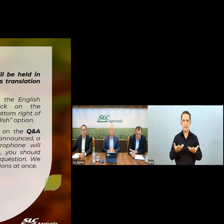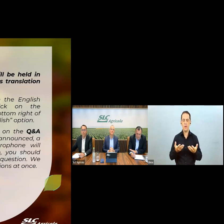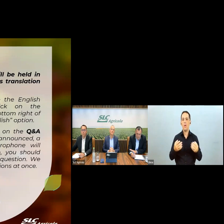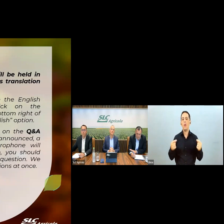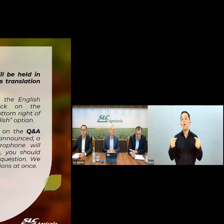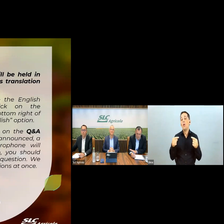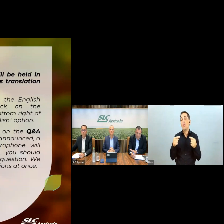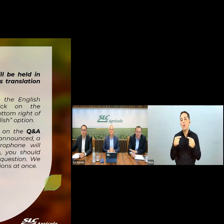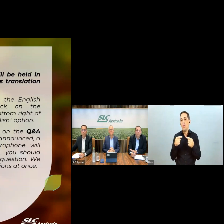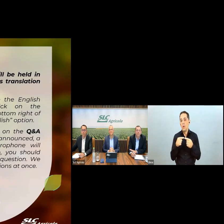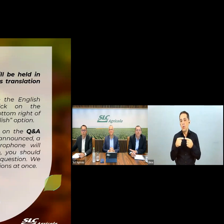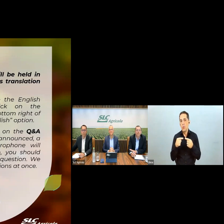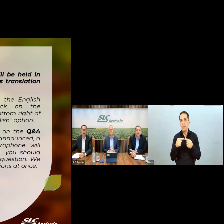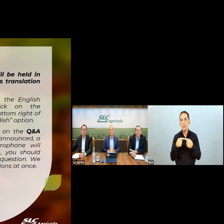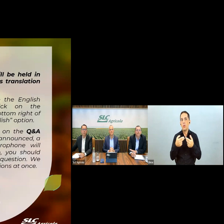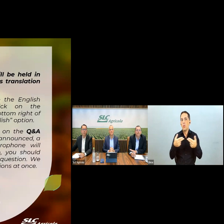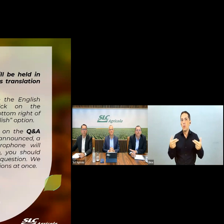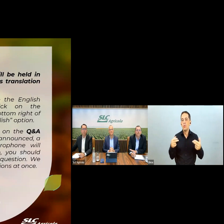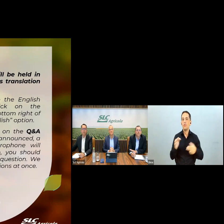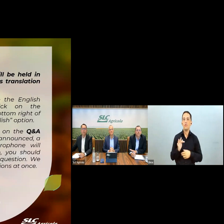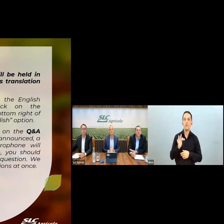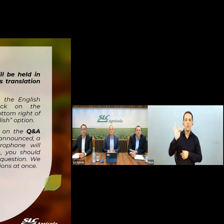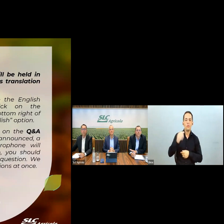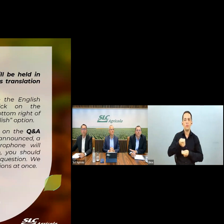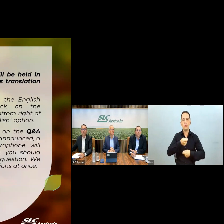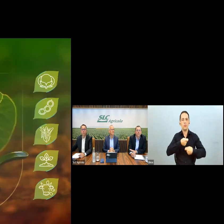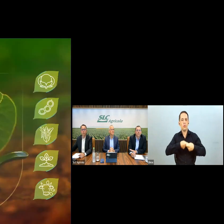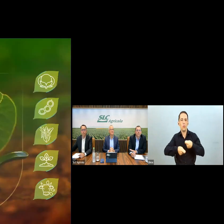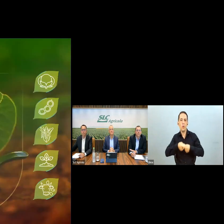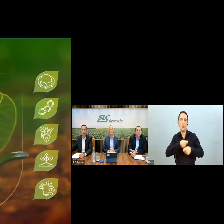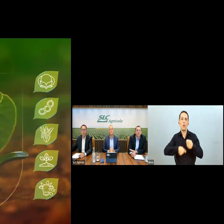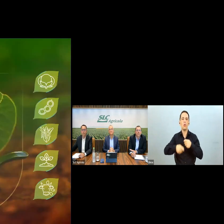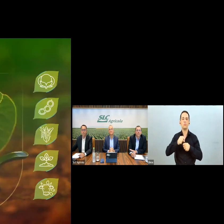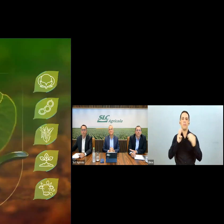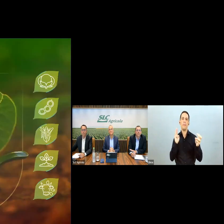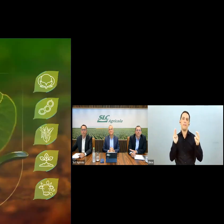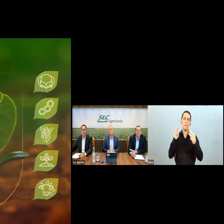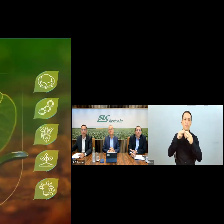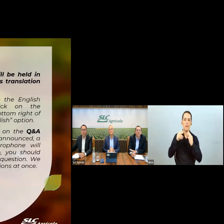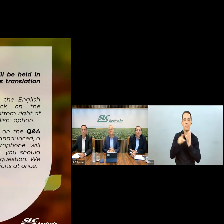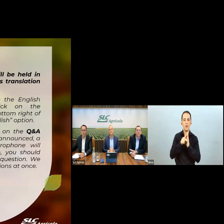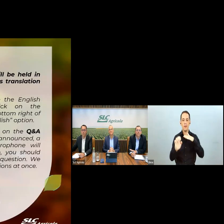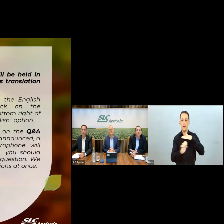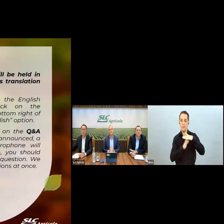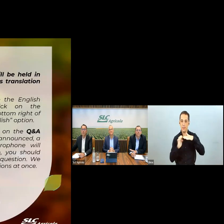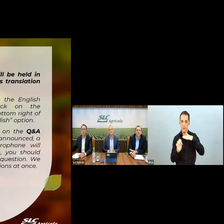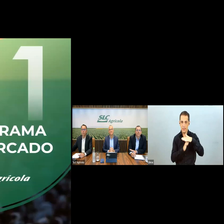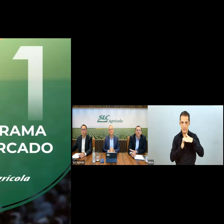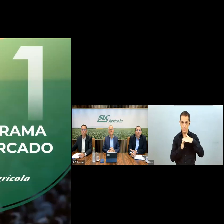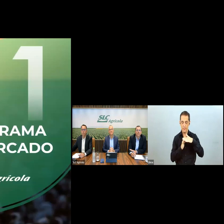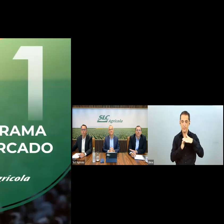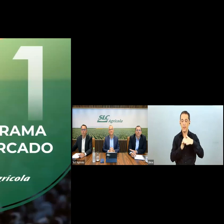relativa às perspectivas de negócio, projeções e metas operacionais e financeiras da SLC Agrícola,